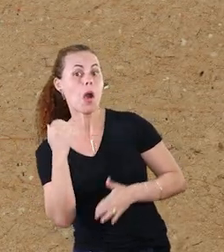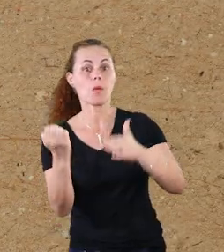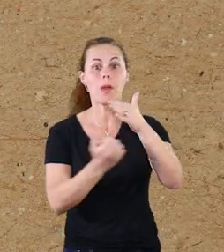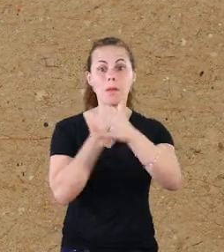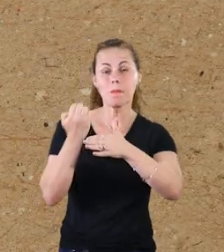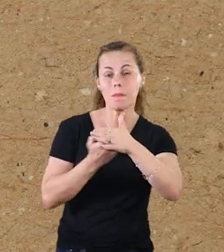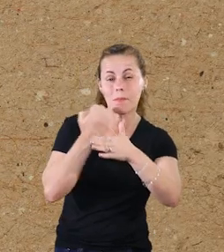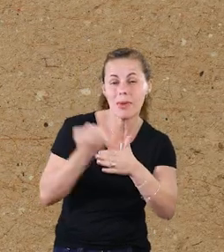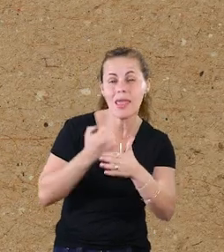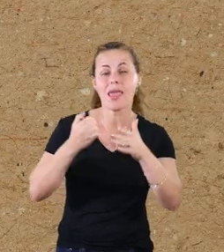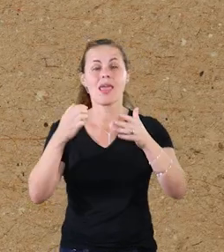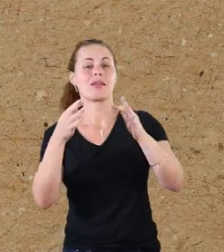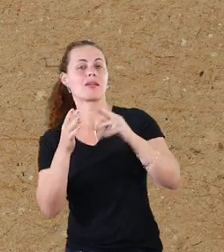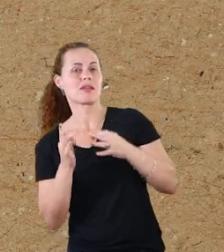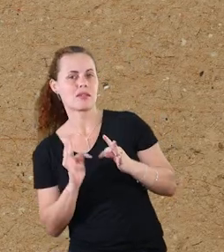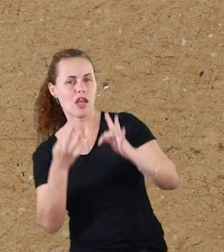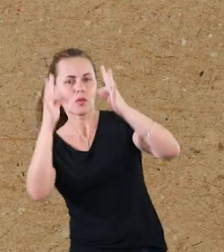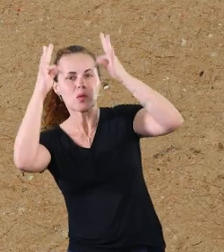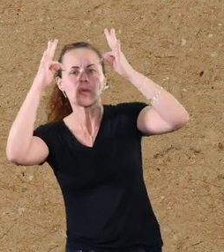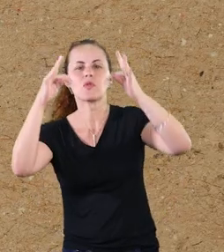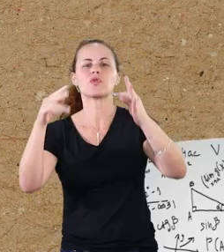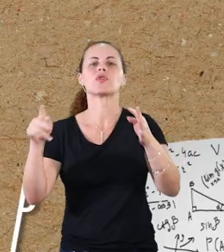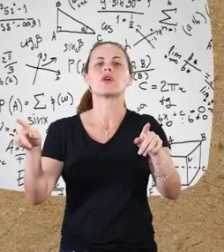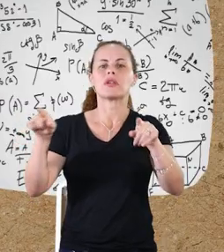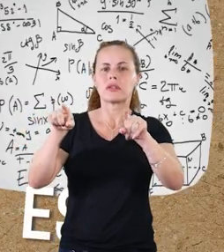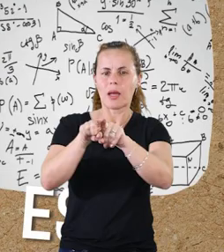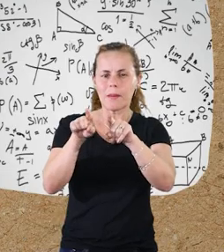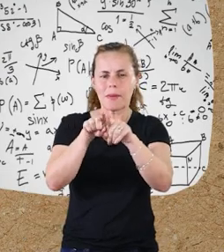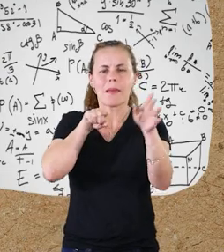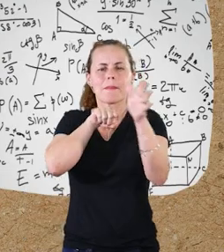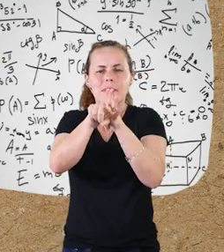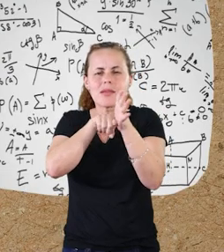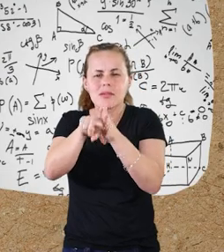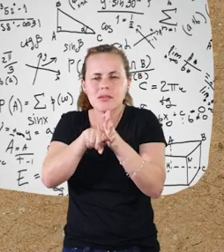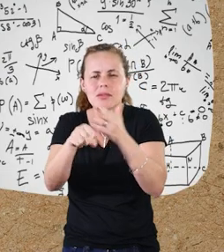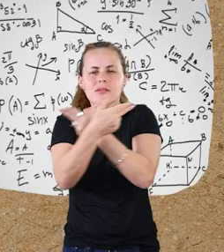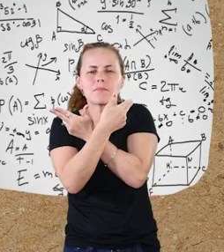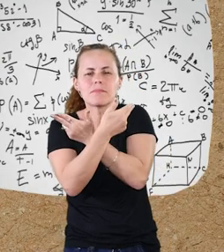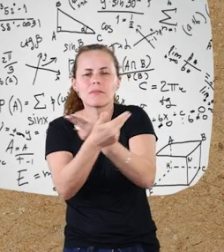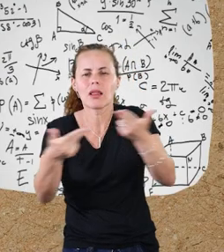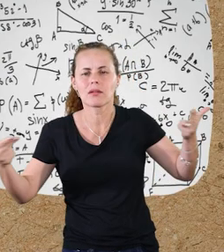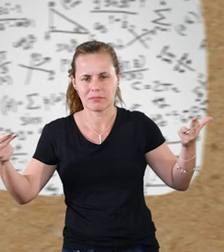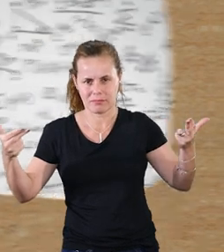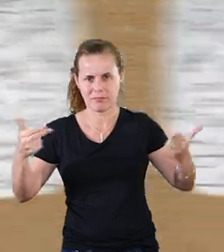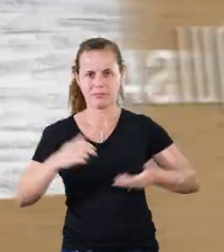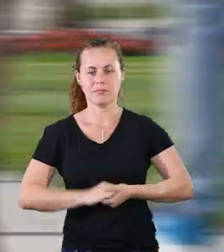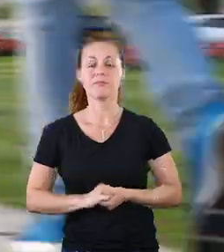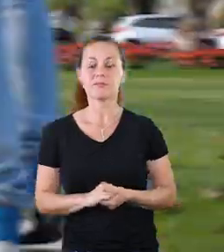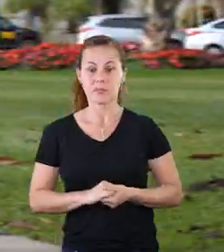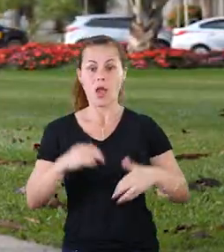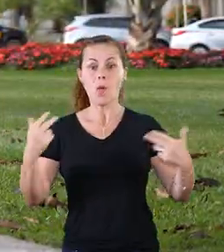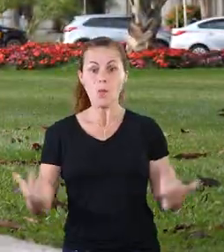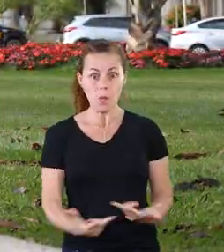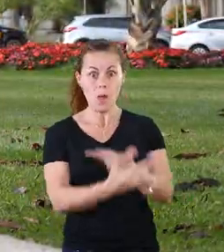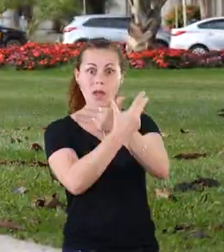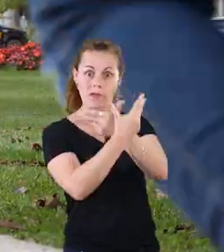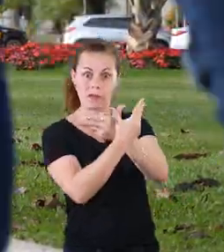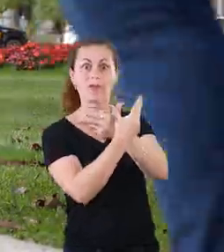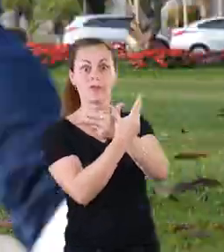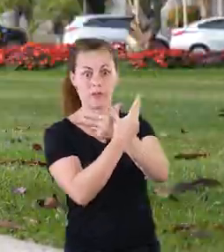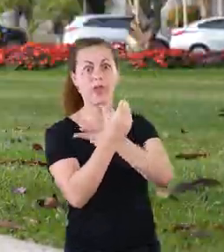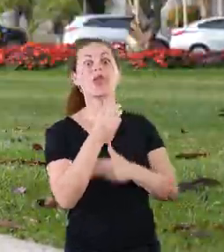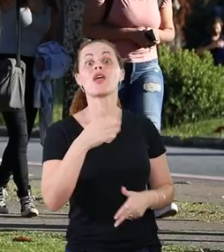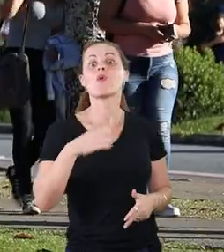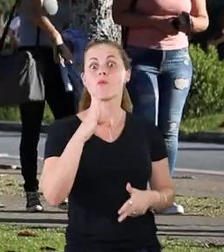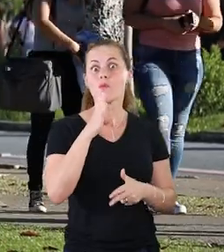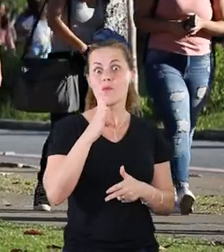empresas de logística, telecomunicações, institutos de pesquisas, dentre outros. A UFV é